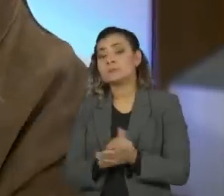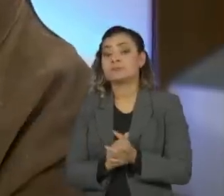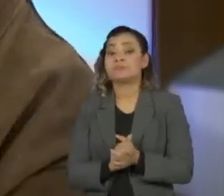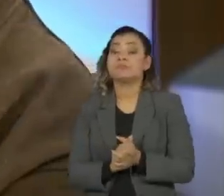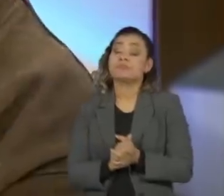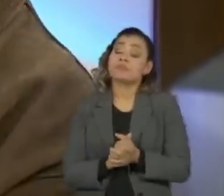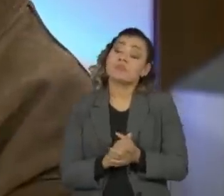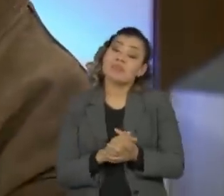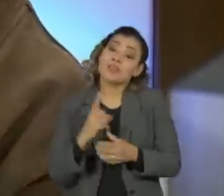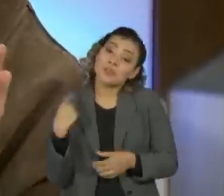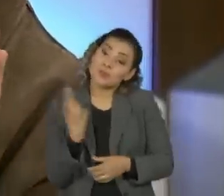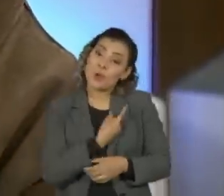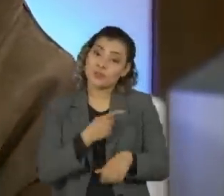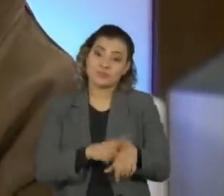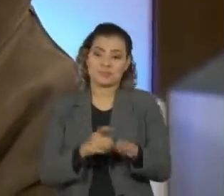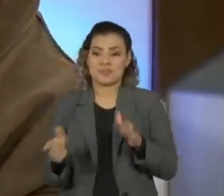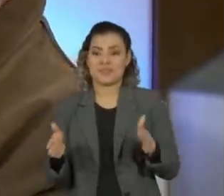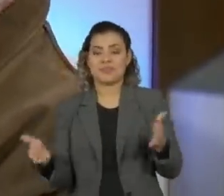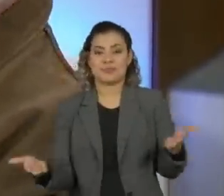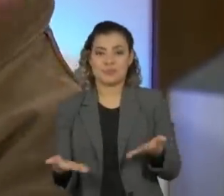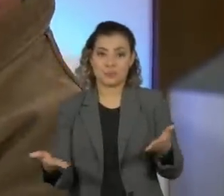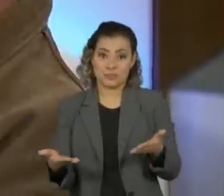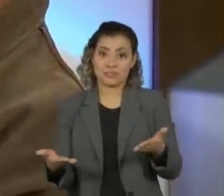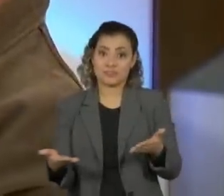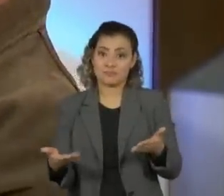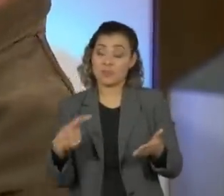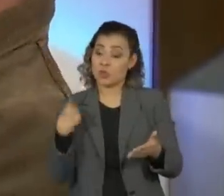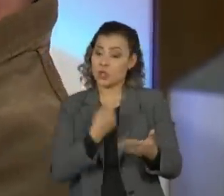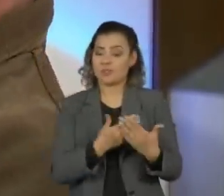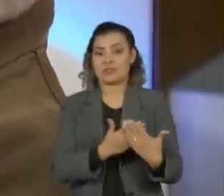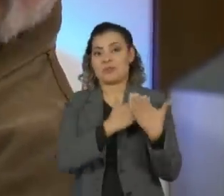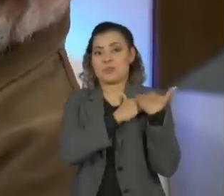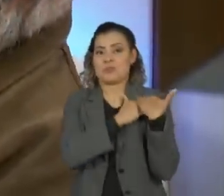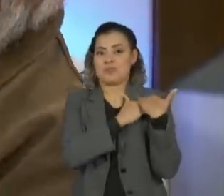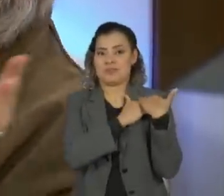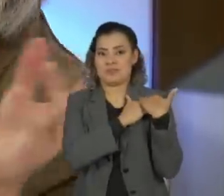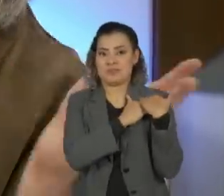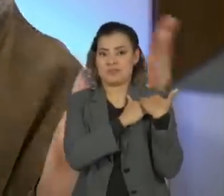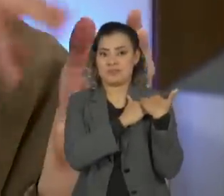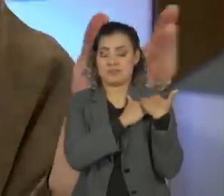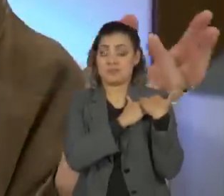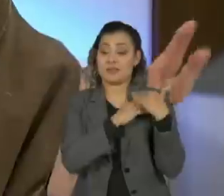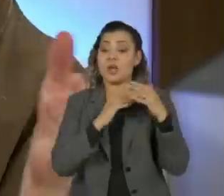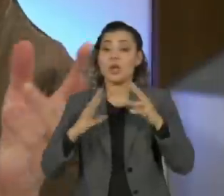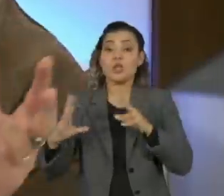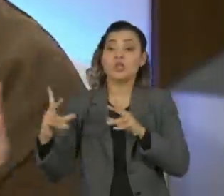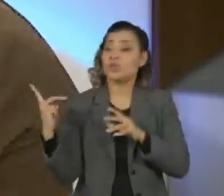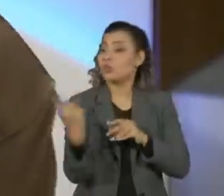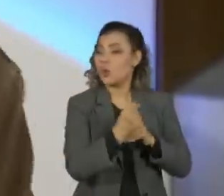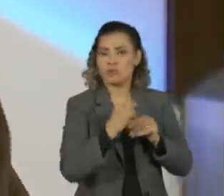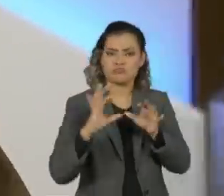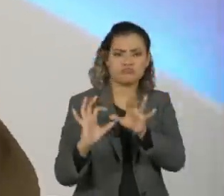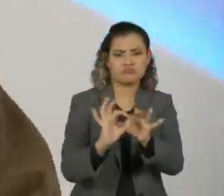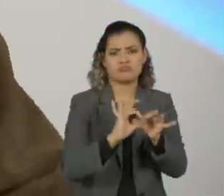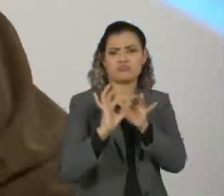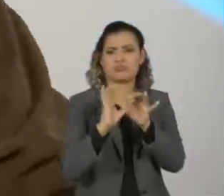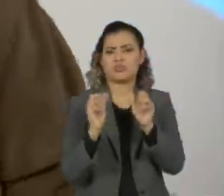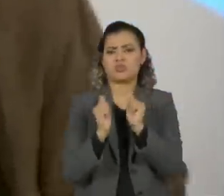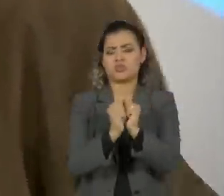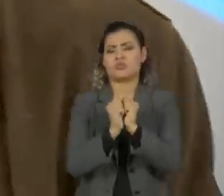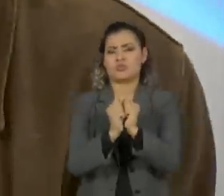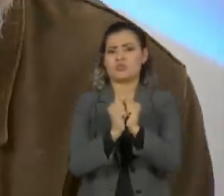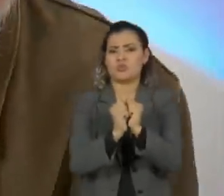cabe muito a nós nesse exato momento histórico que essa junção do Todos Juntos desse movimento